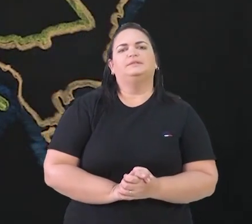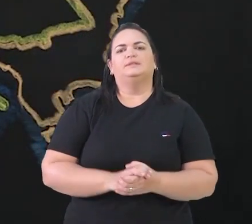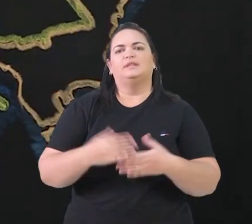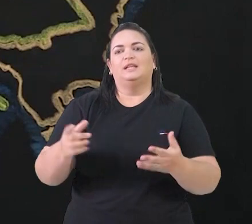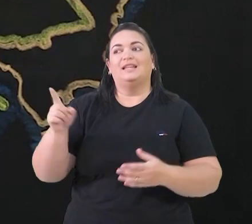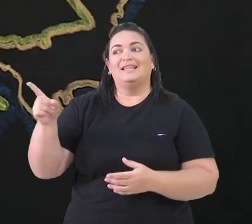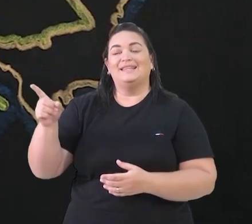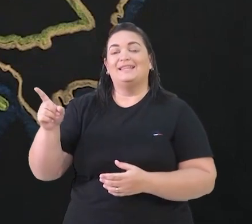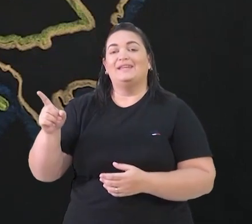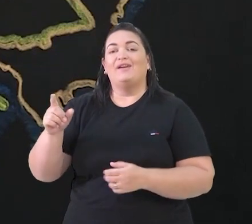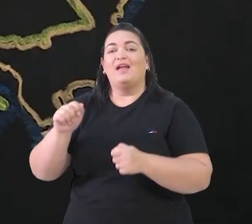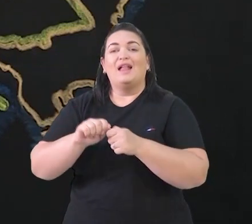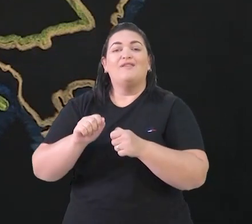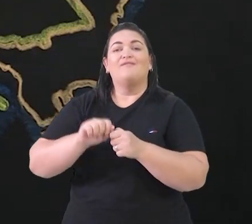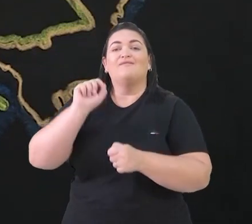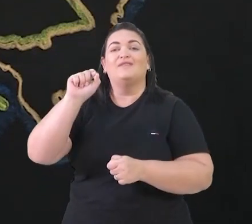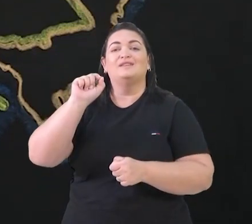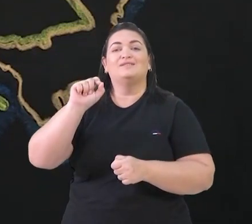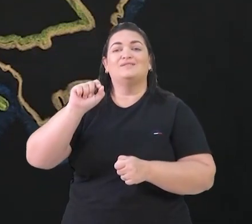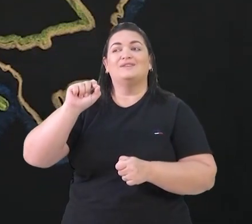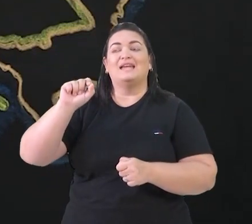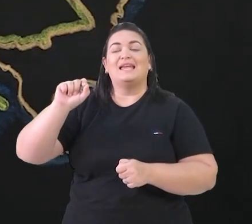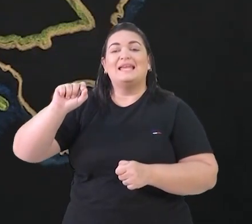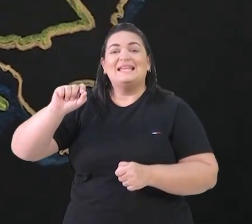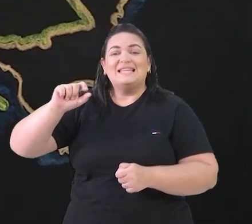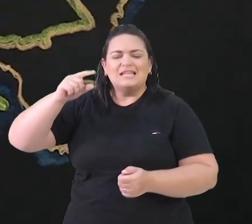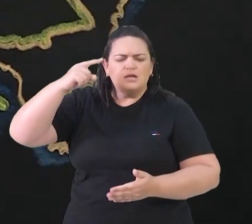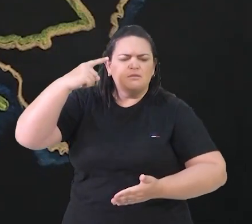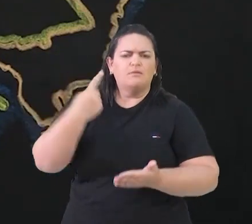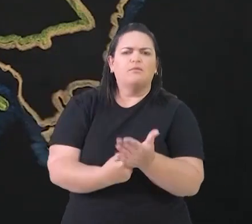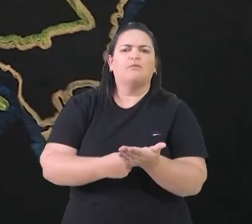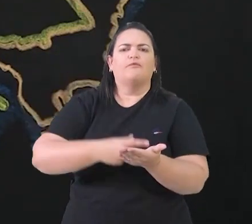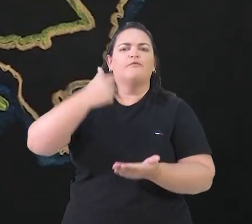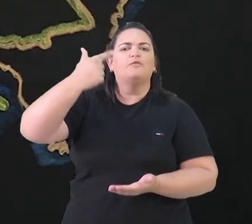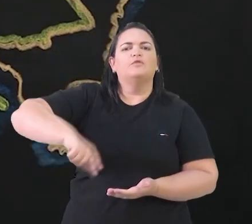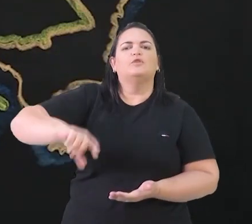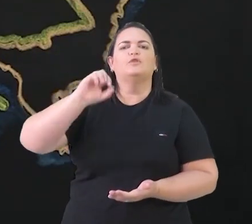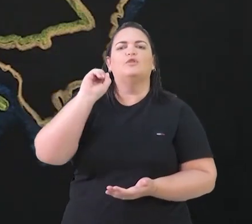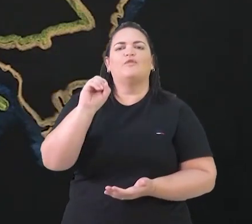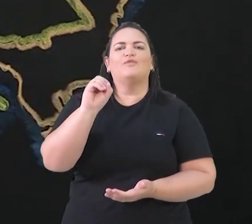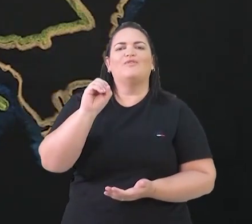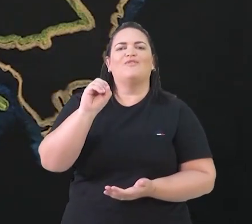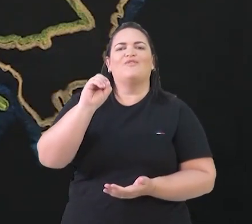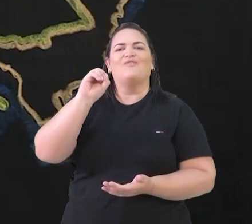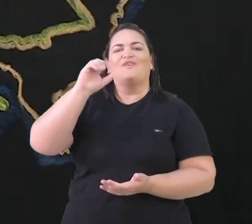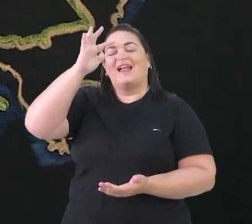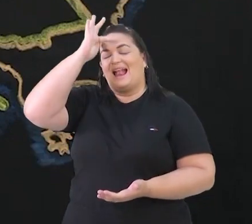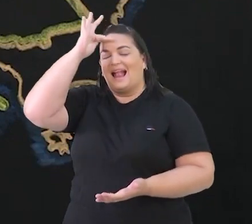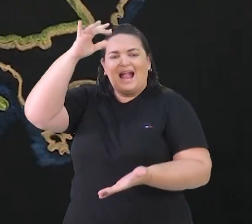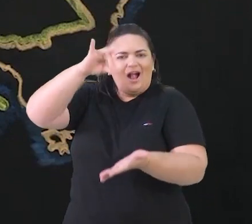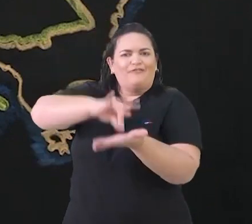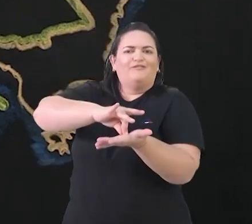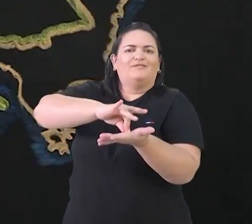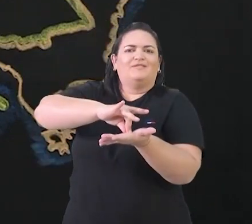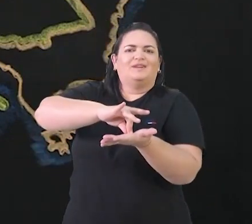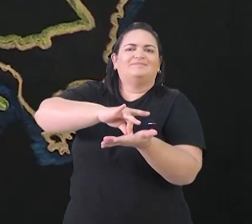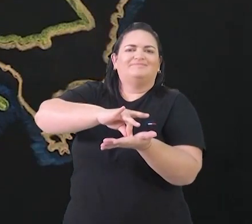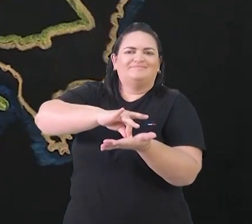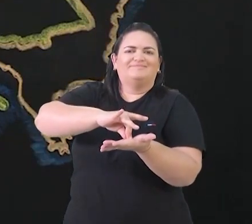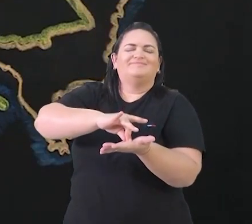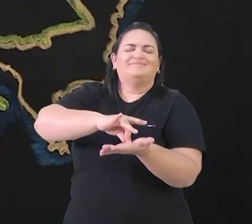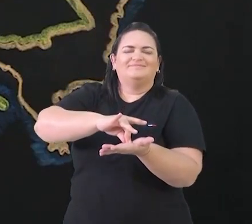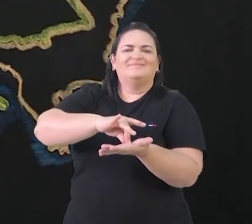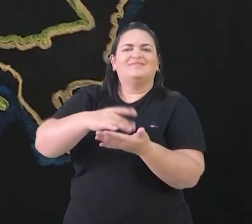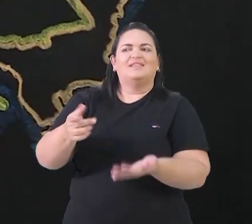da Igreja Católica. A Igreja confirmou os seus dogmas, as suas verdades, aquilo que ela acreditava. Então, por exemplo,